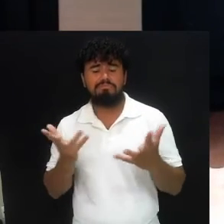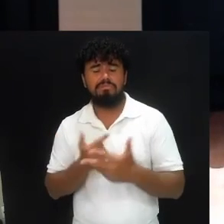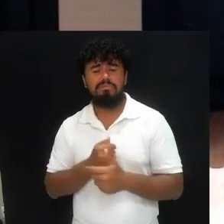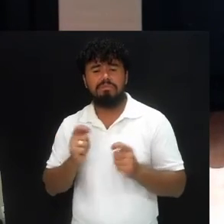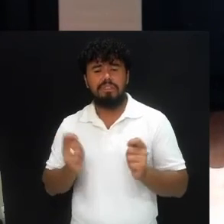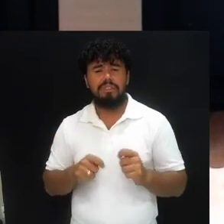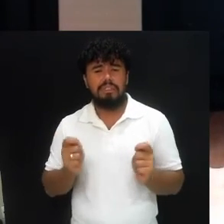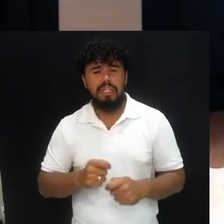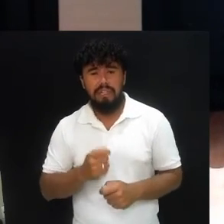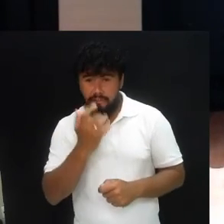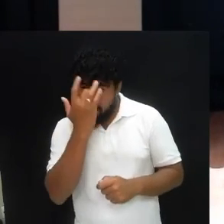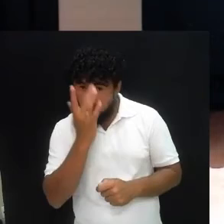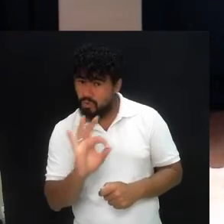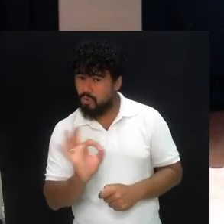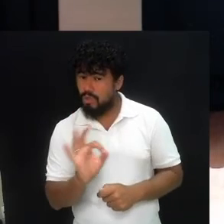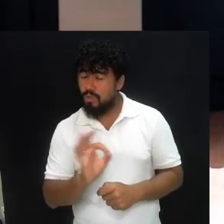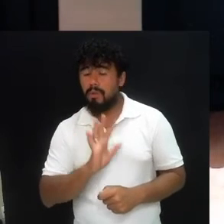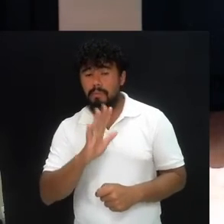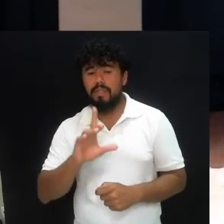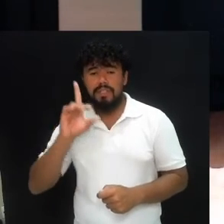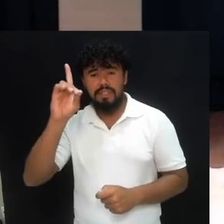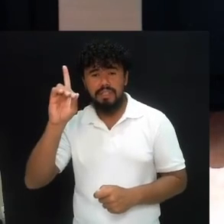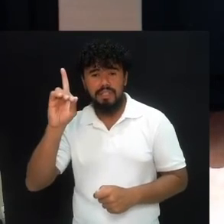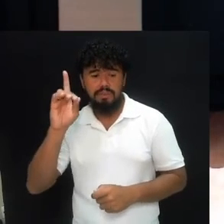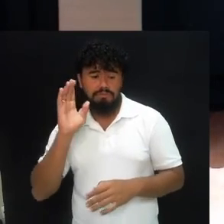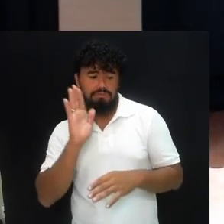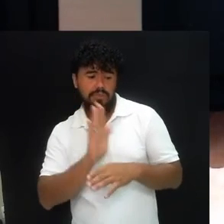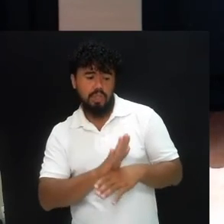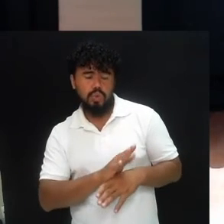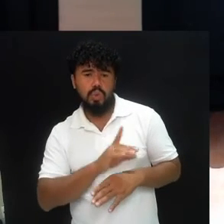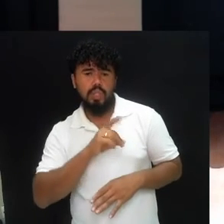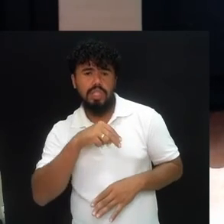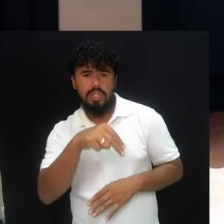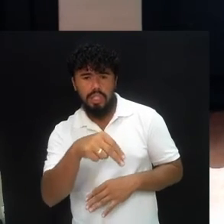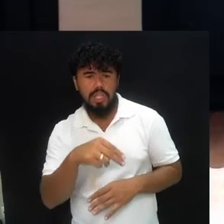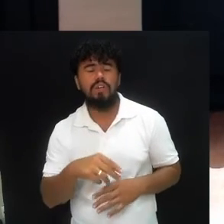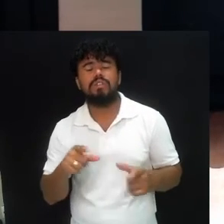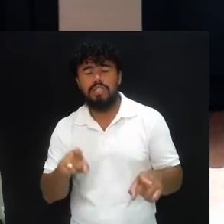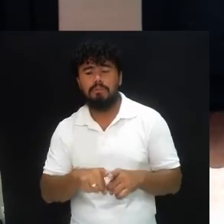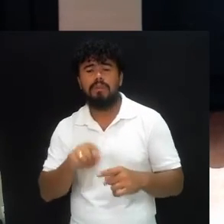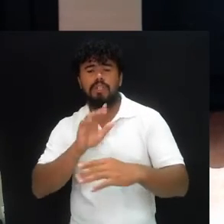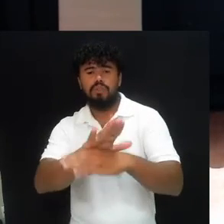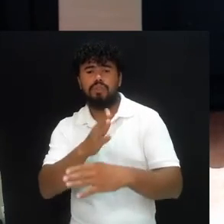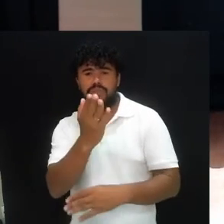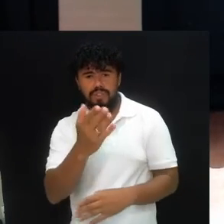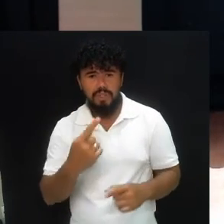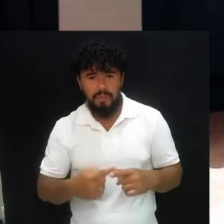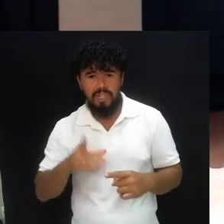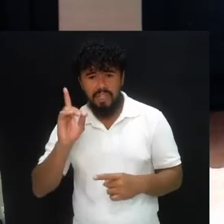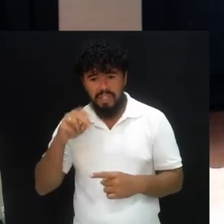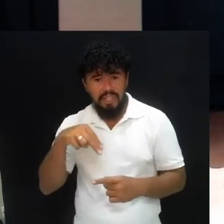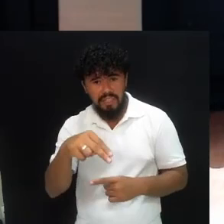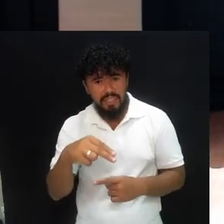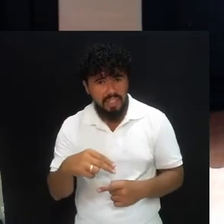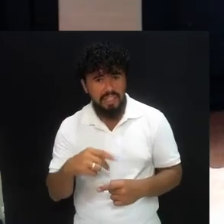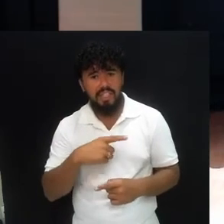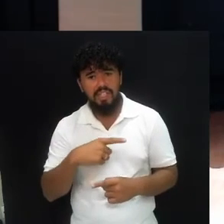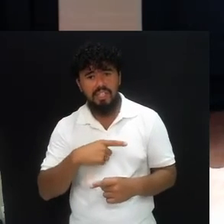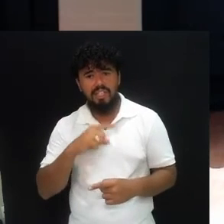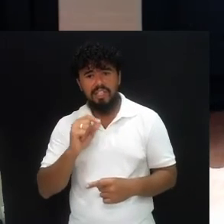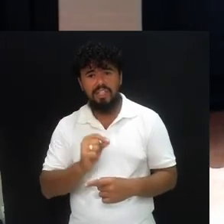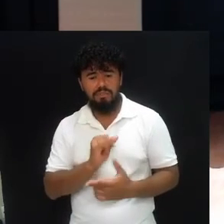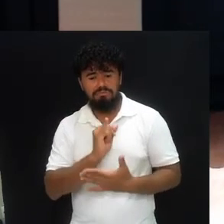ser fácil, mas lembre-se, que o mesmo Deus que estava com Daniel, Ele está com você também, porque Daniel, Ele tinha um